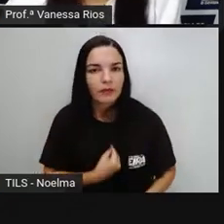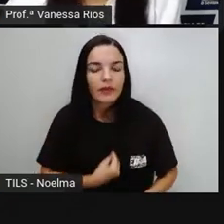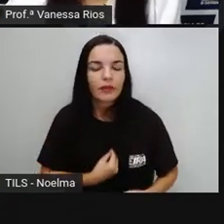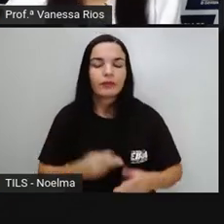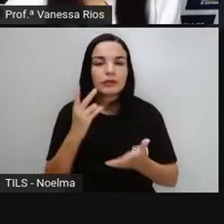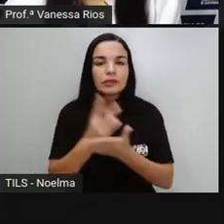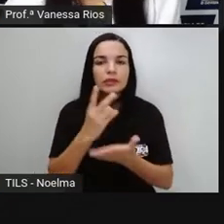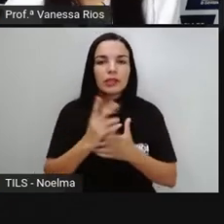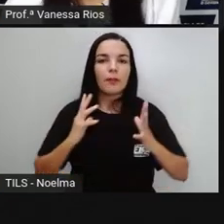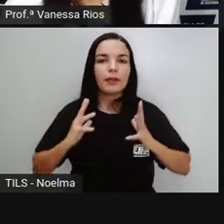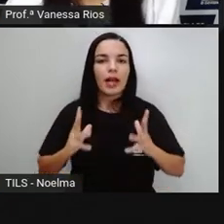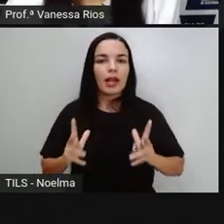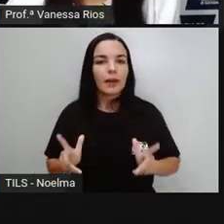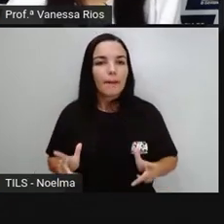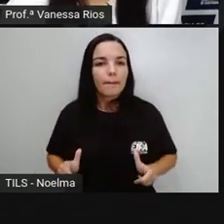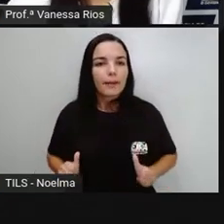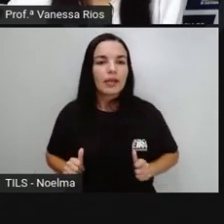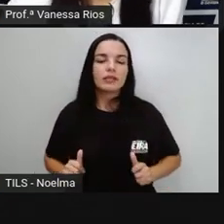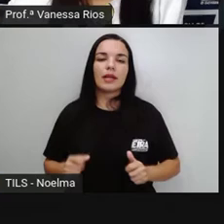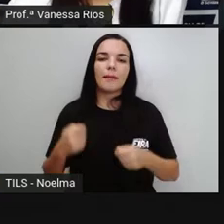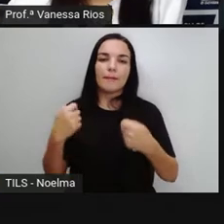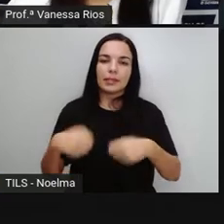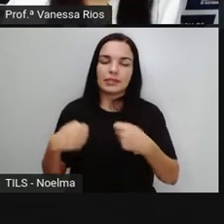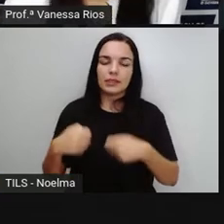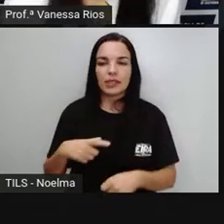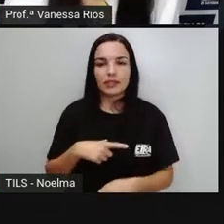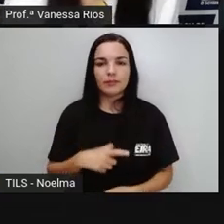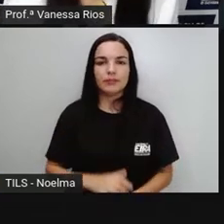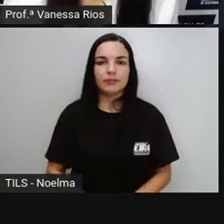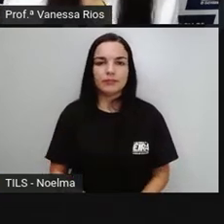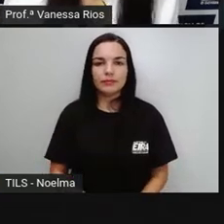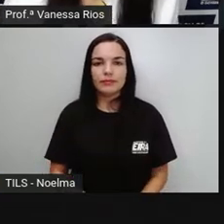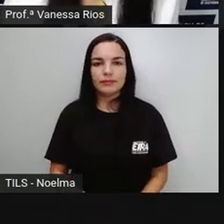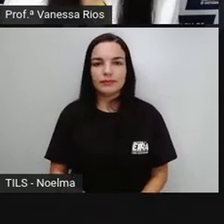Realizadas Por cada pessoa Ou por cada grupo